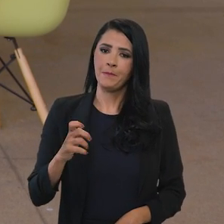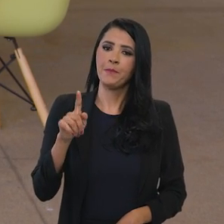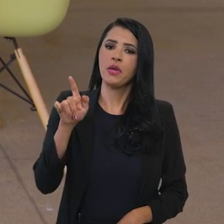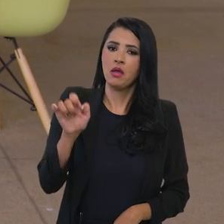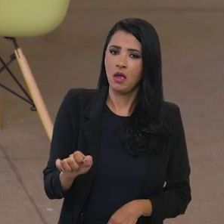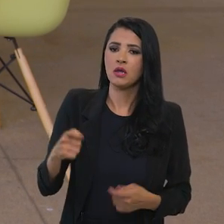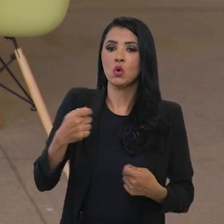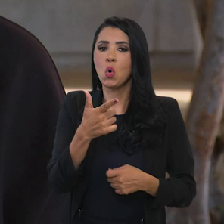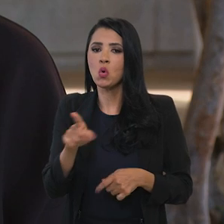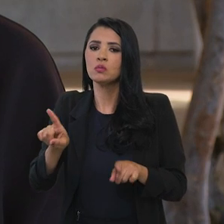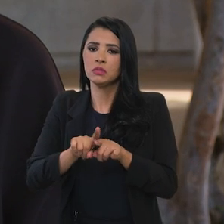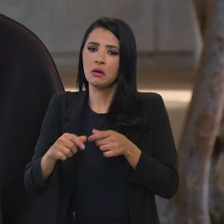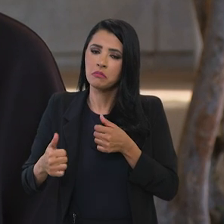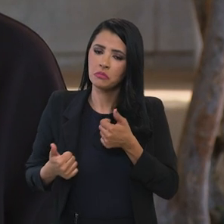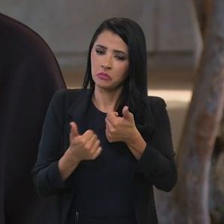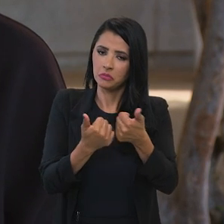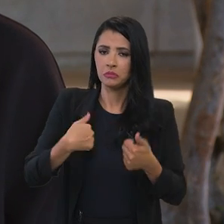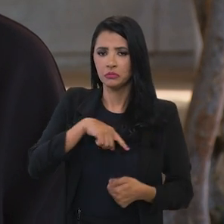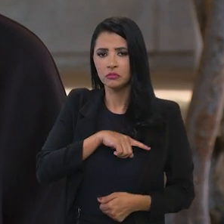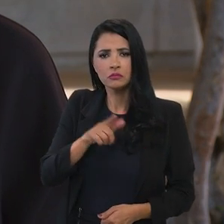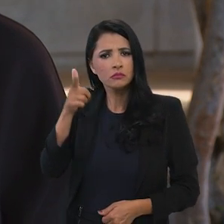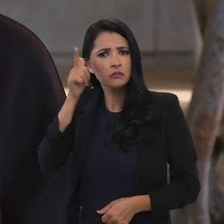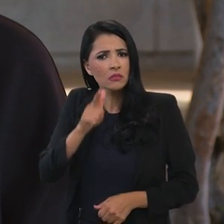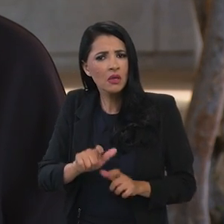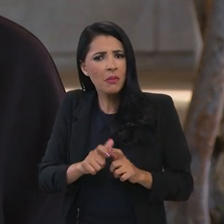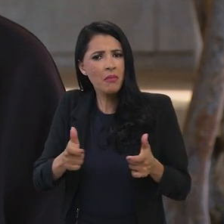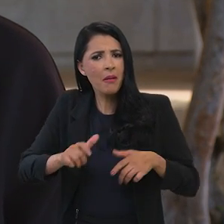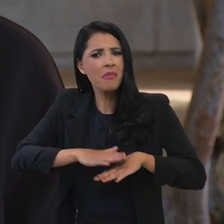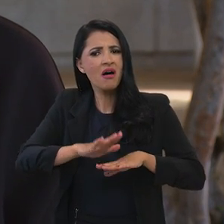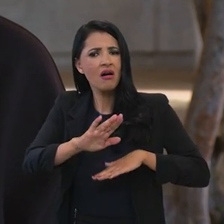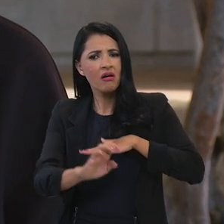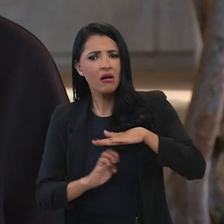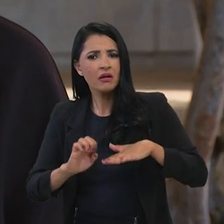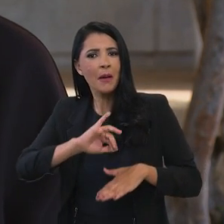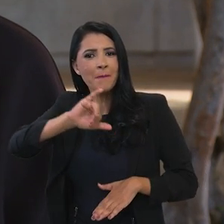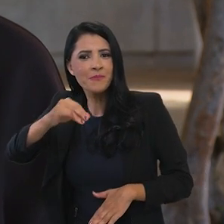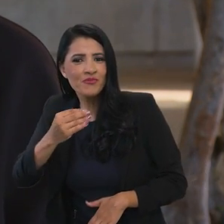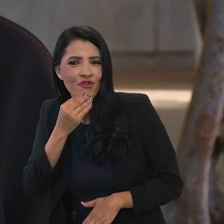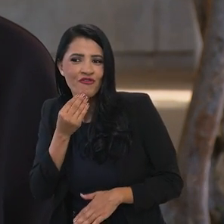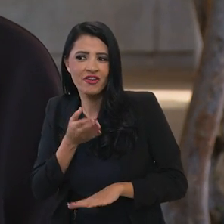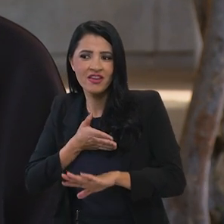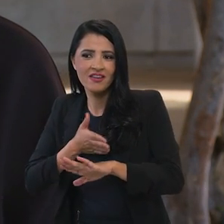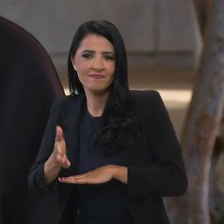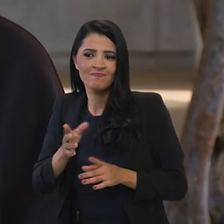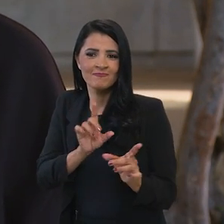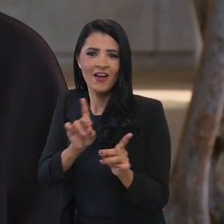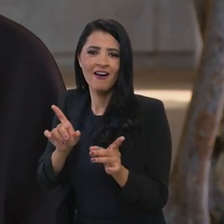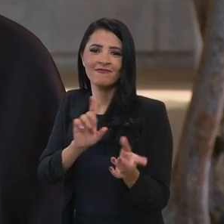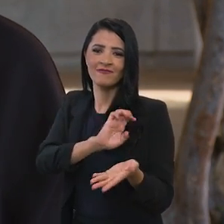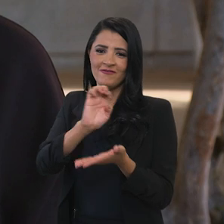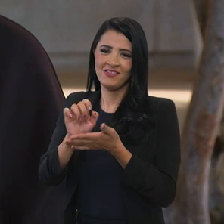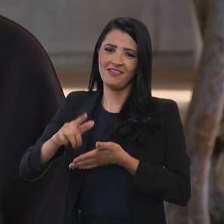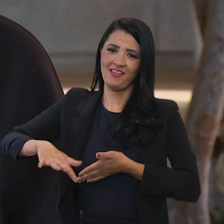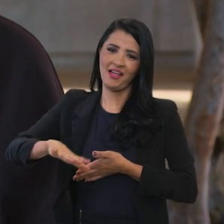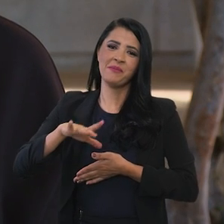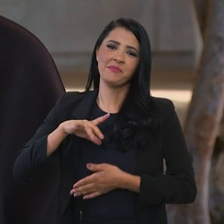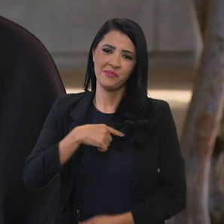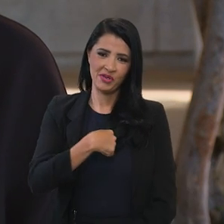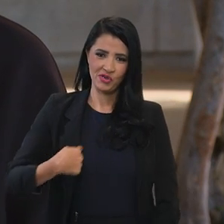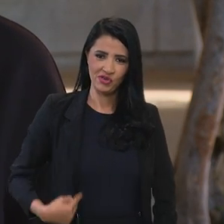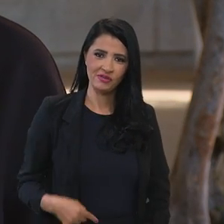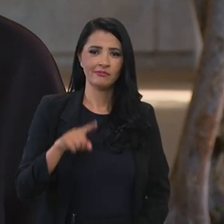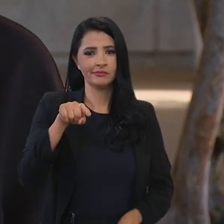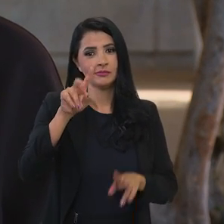outros para que a gente consiga fazer com que mais empresas aproveitem oportunidades no mercado chinês essa é uma agenda de